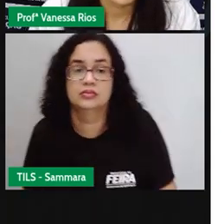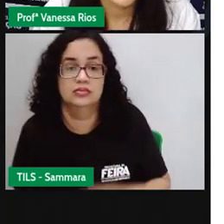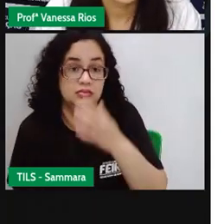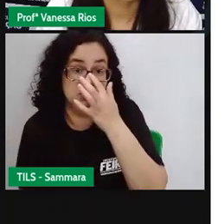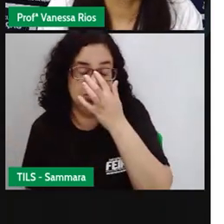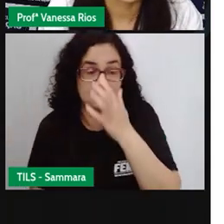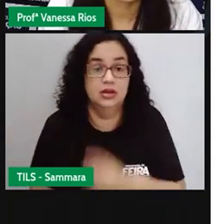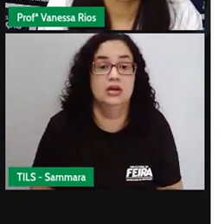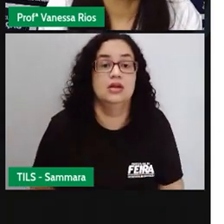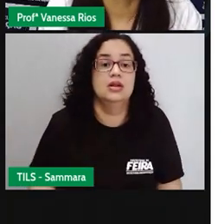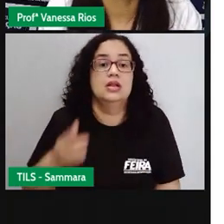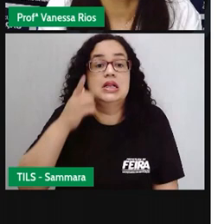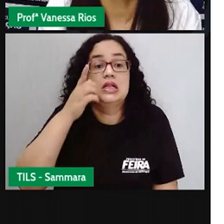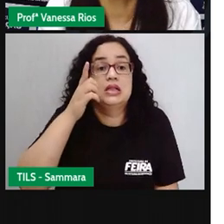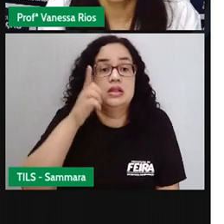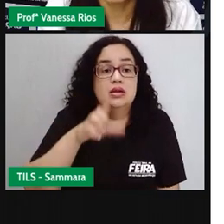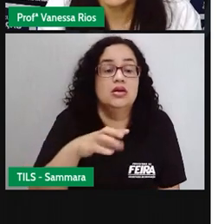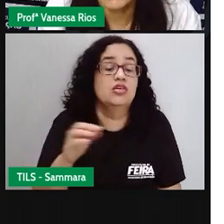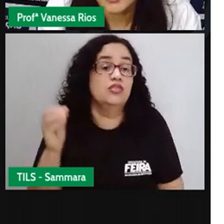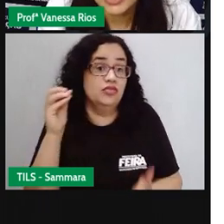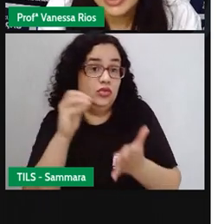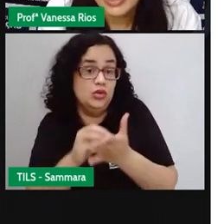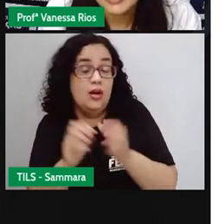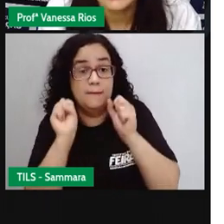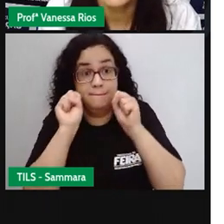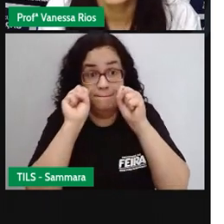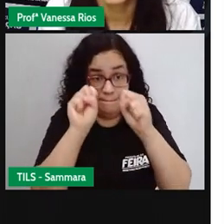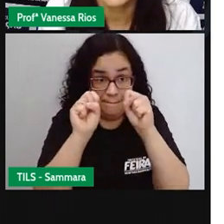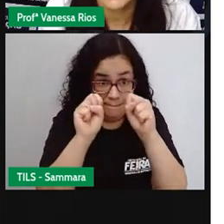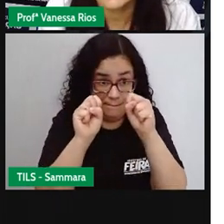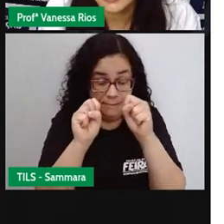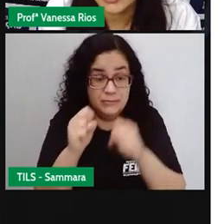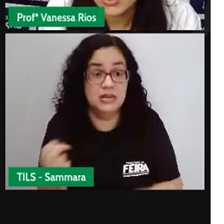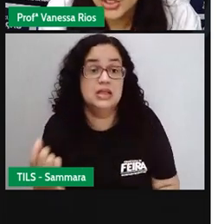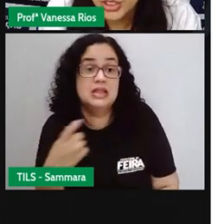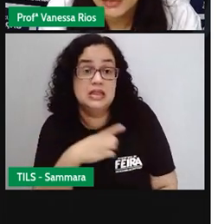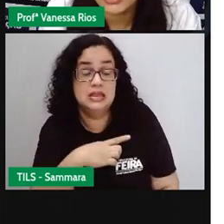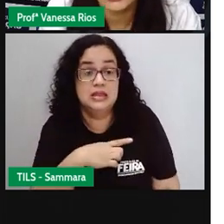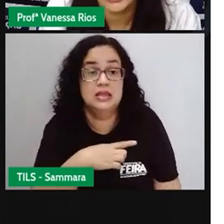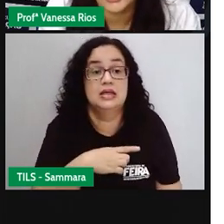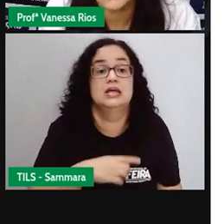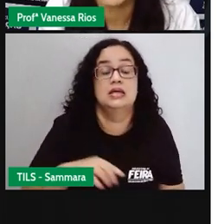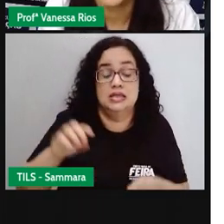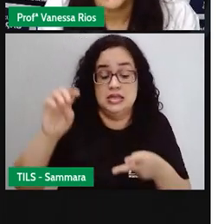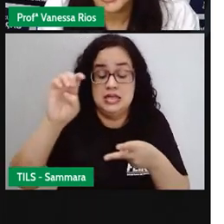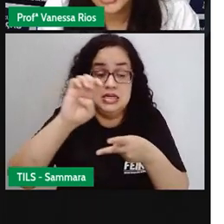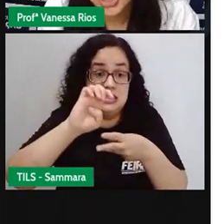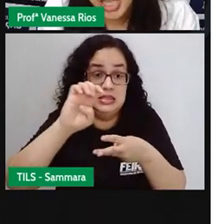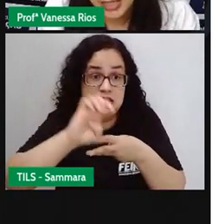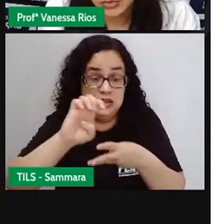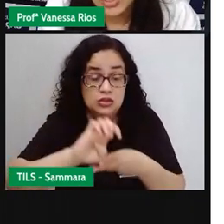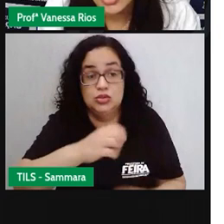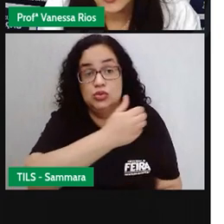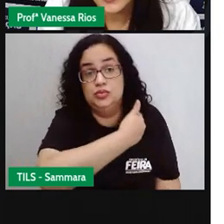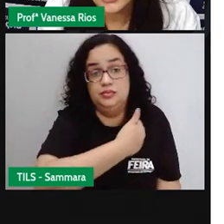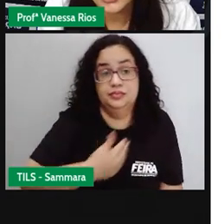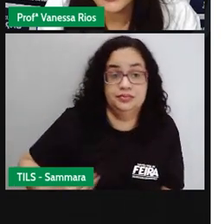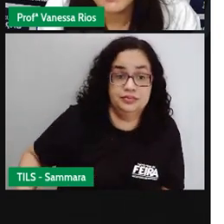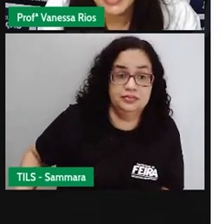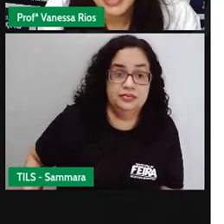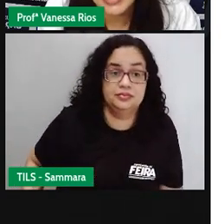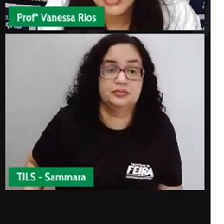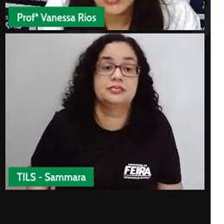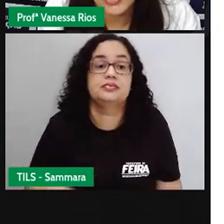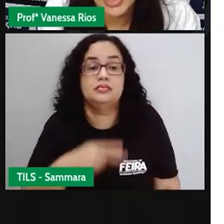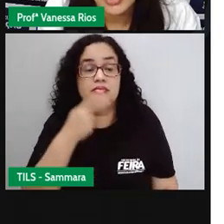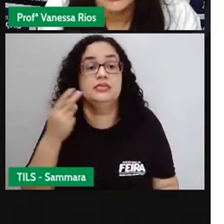E aí, para isso aí formando o poder executivo do nosso estado. Quando a